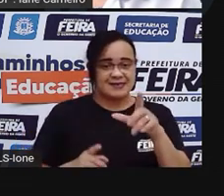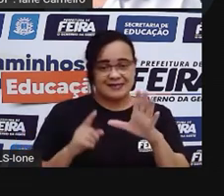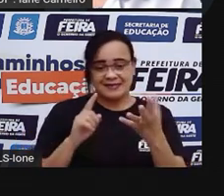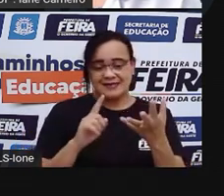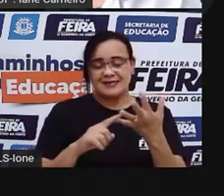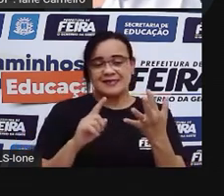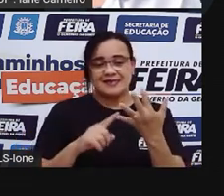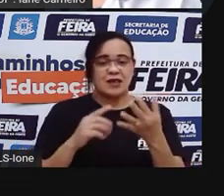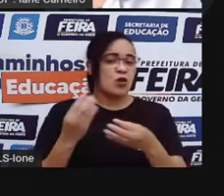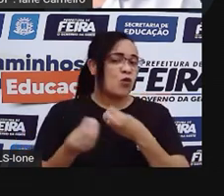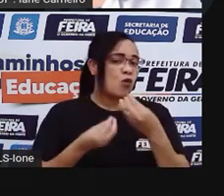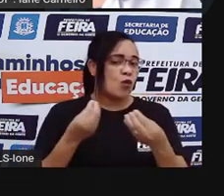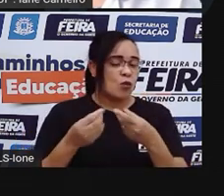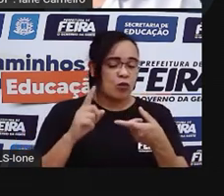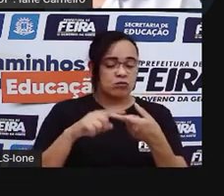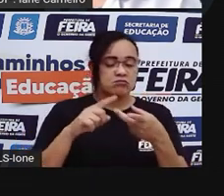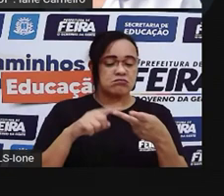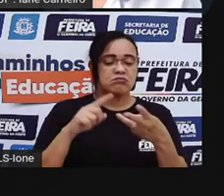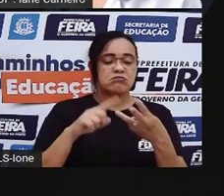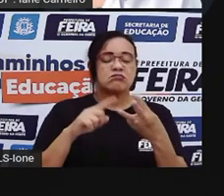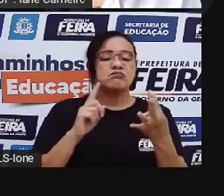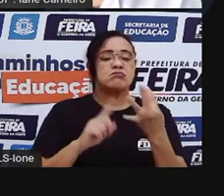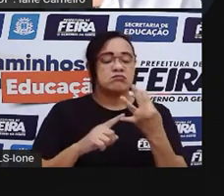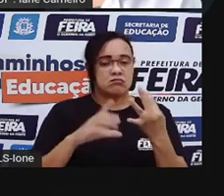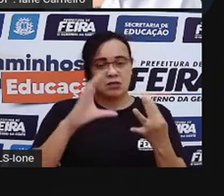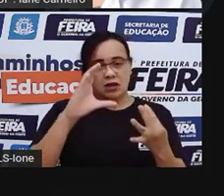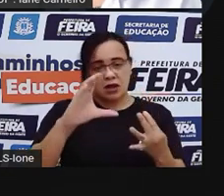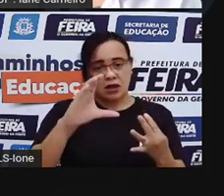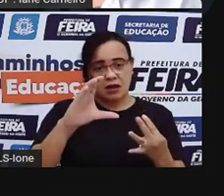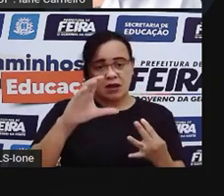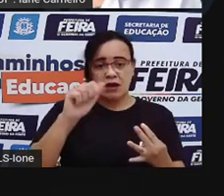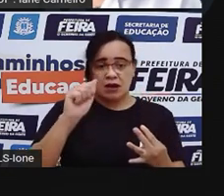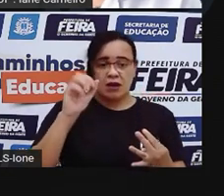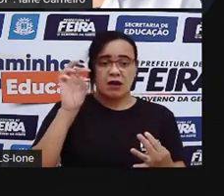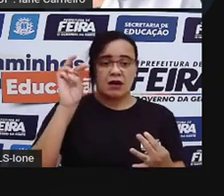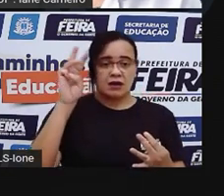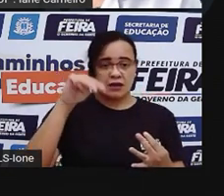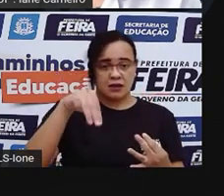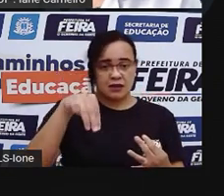Cã Má Cama Que eu